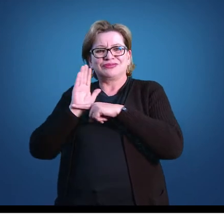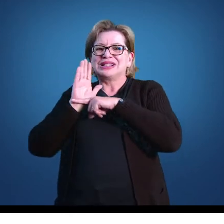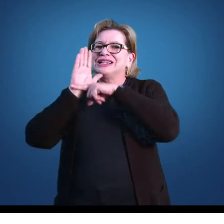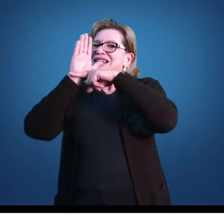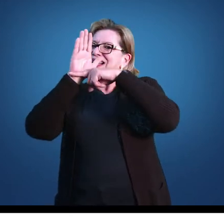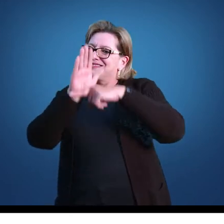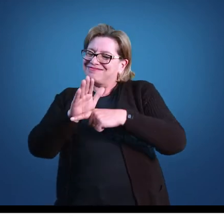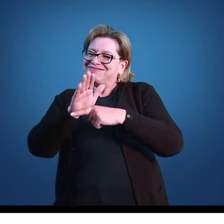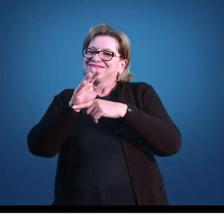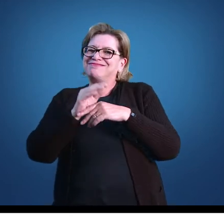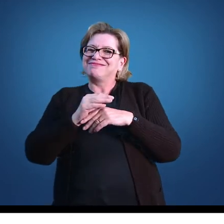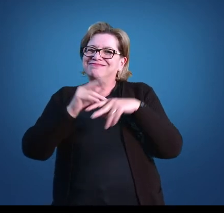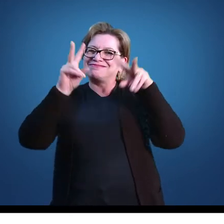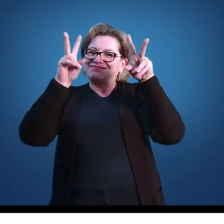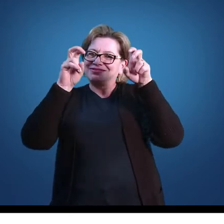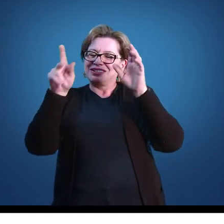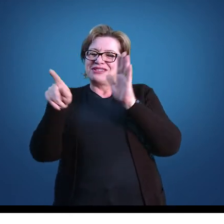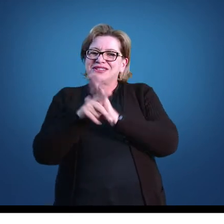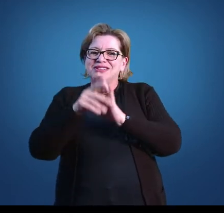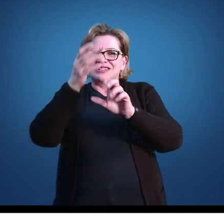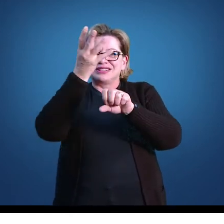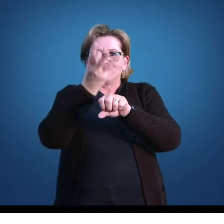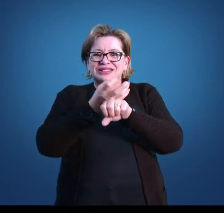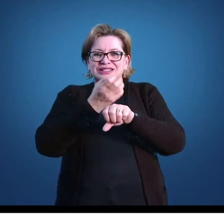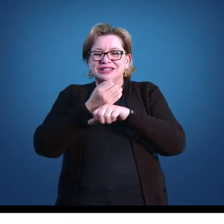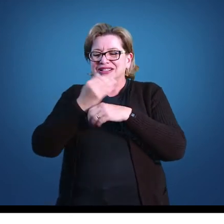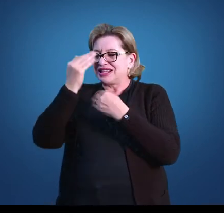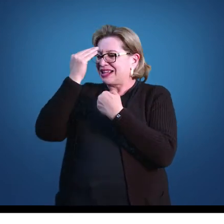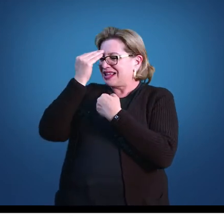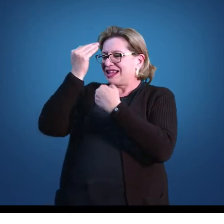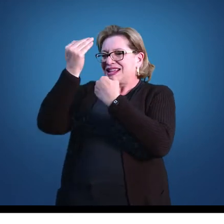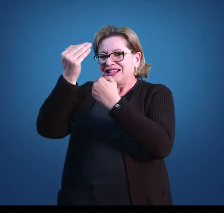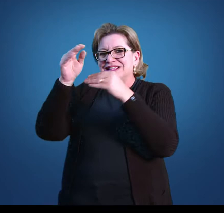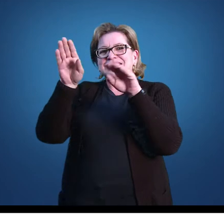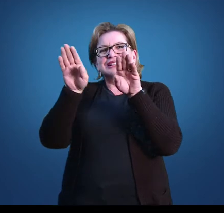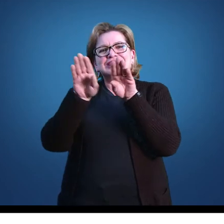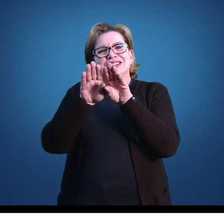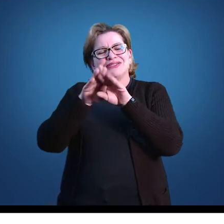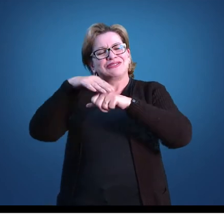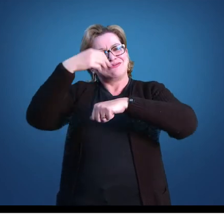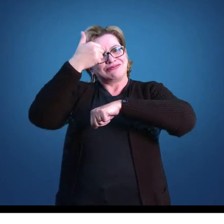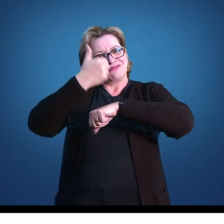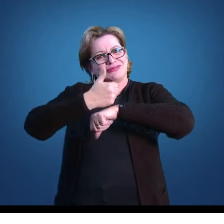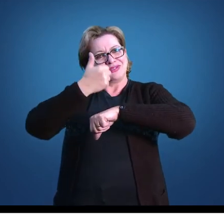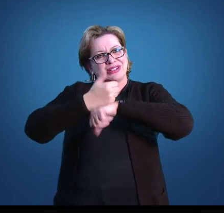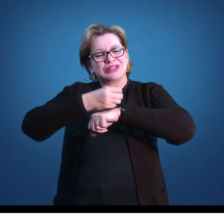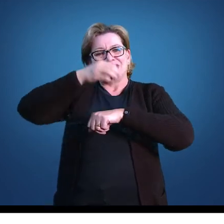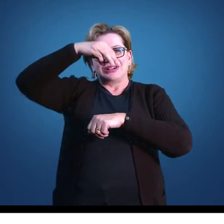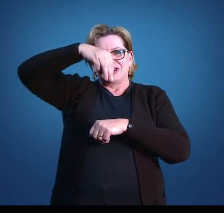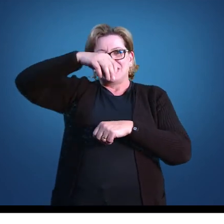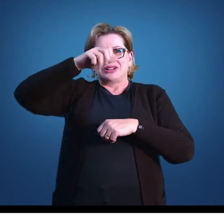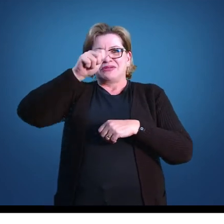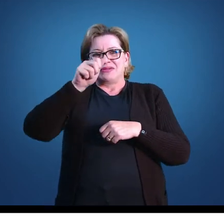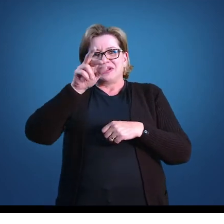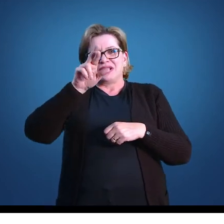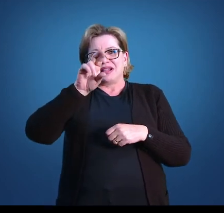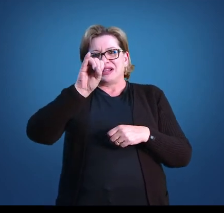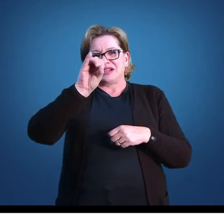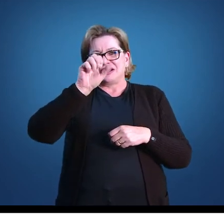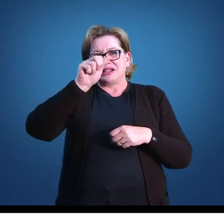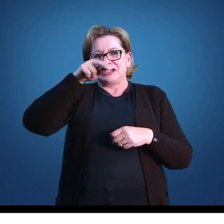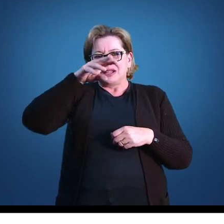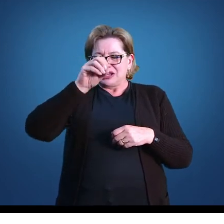os conteúdos da nossa disciplina. Agradeço também ao diretor Mariano Tiski e à diretora